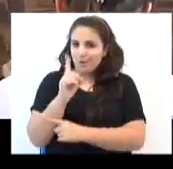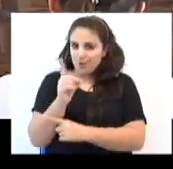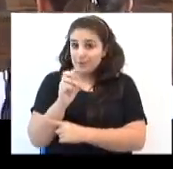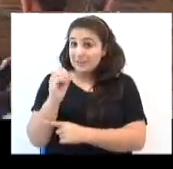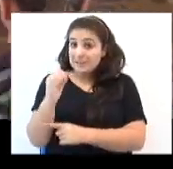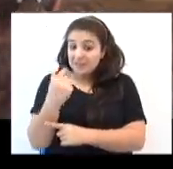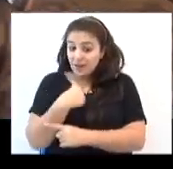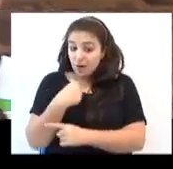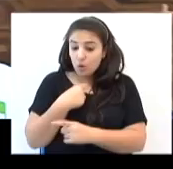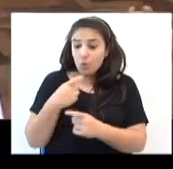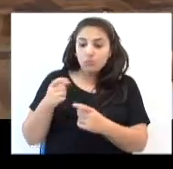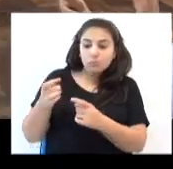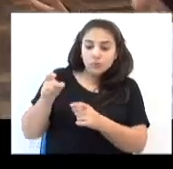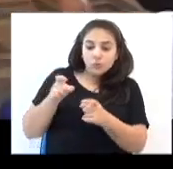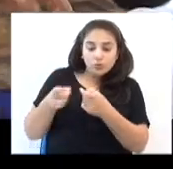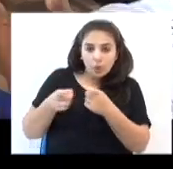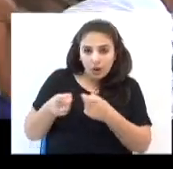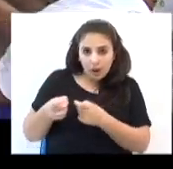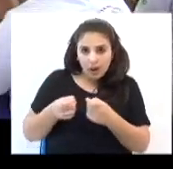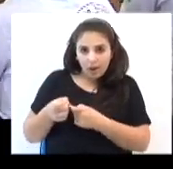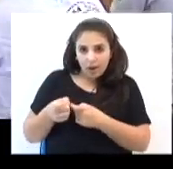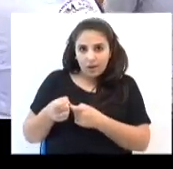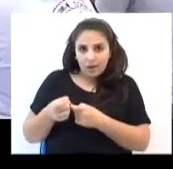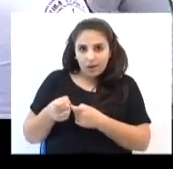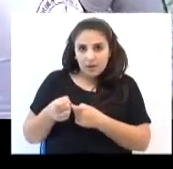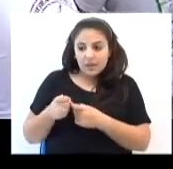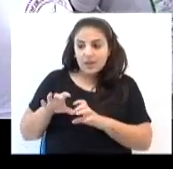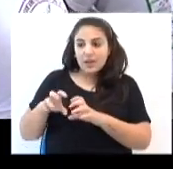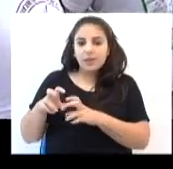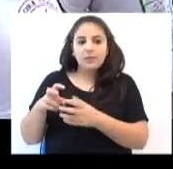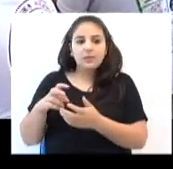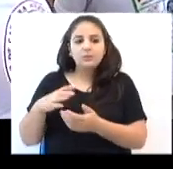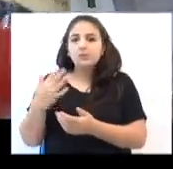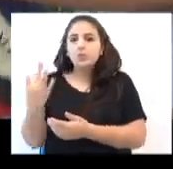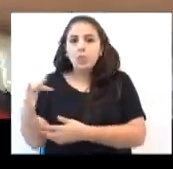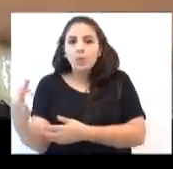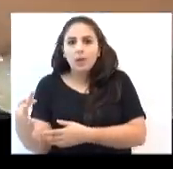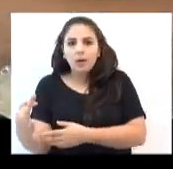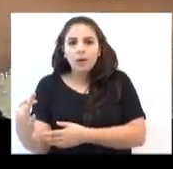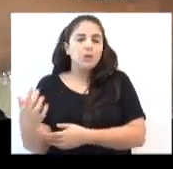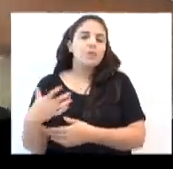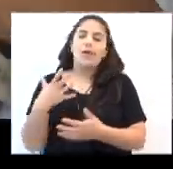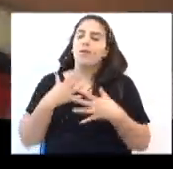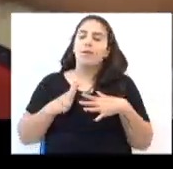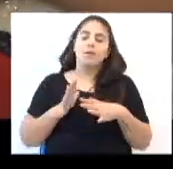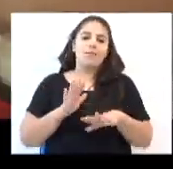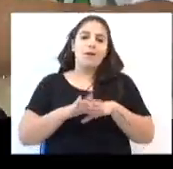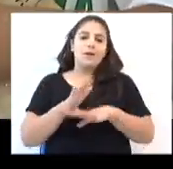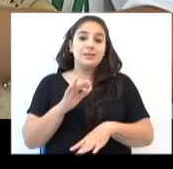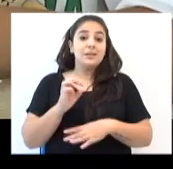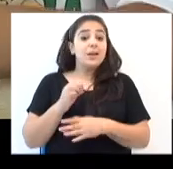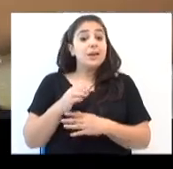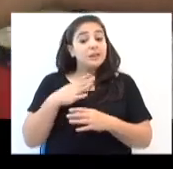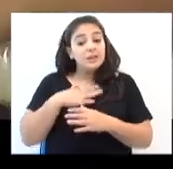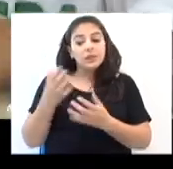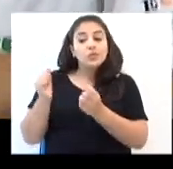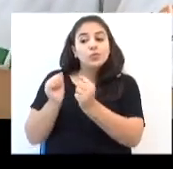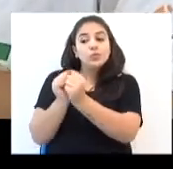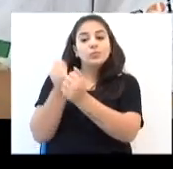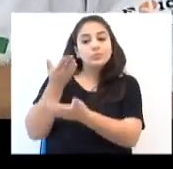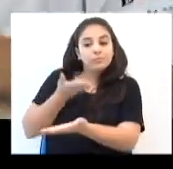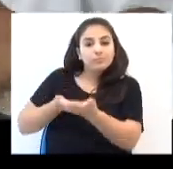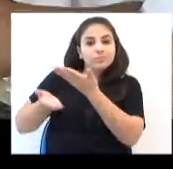machucar, ele não vai querer jogar. Assim por diante. E a roda é um conjunto. Quanto mais cedo a criança tiver acesso